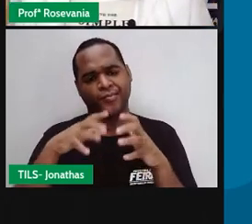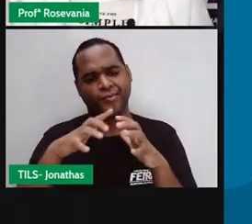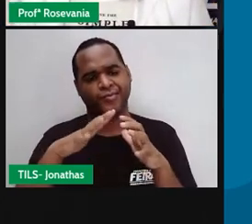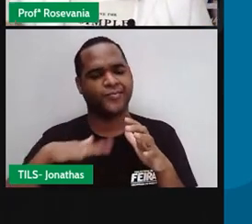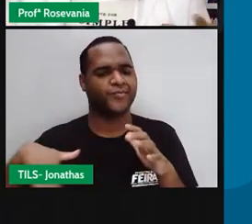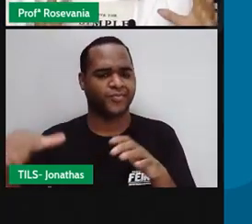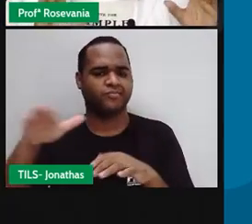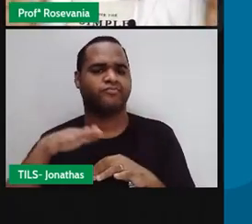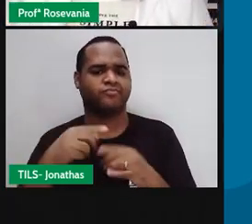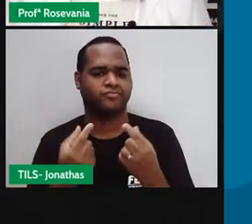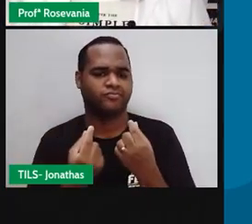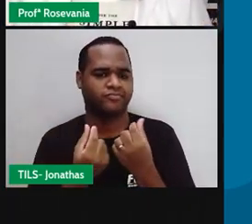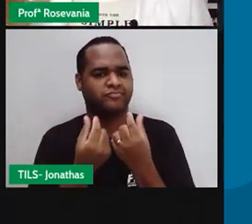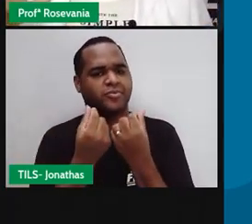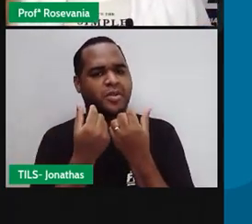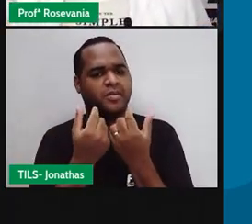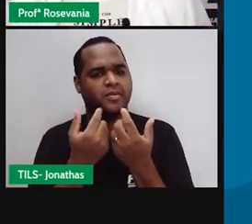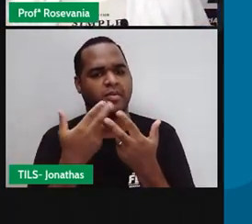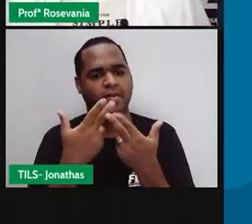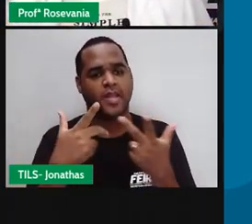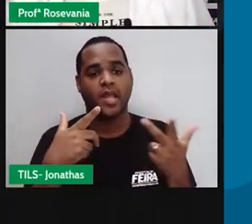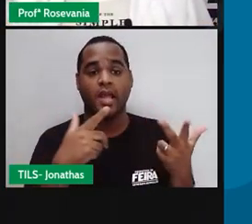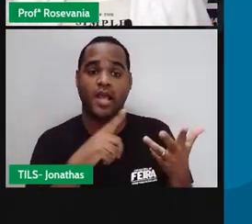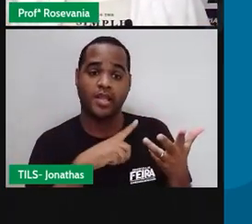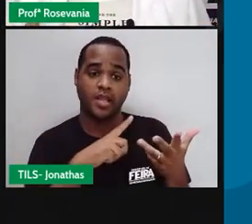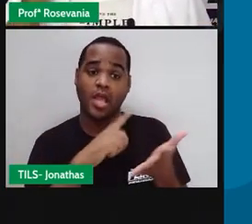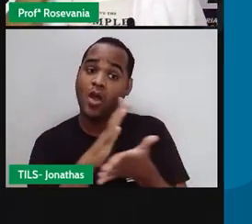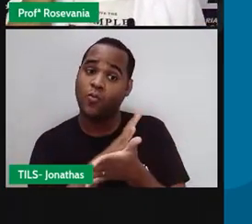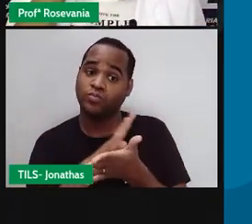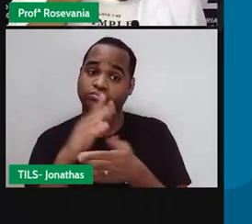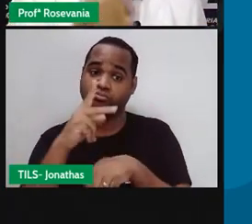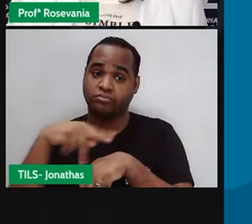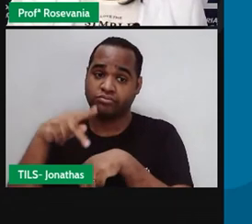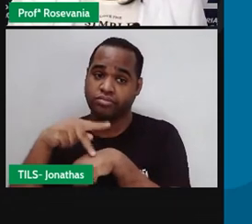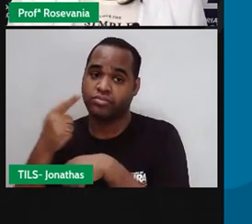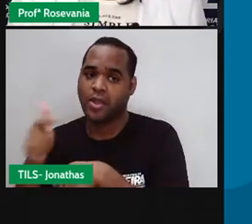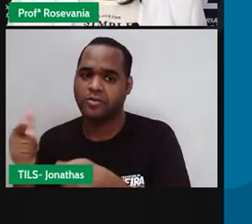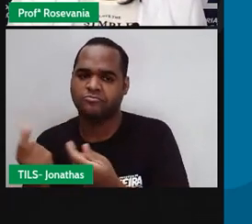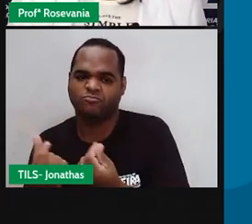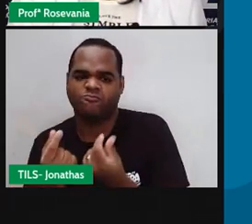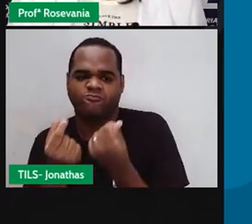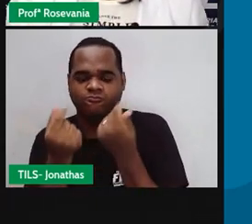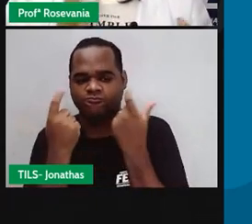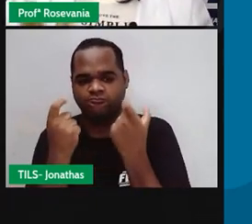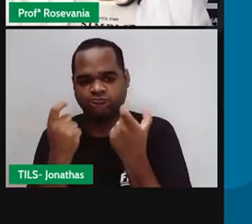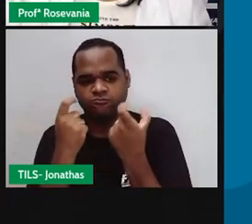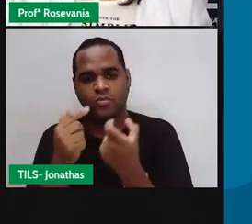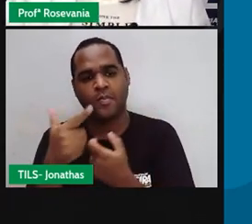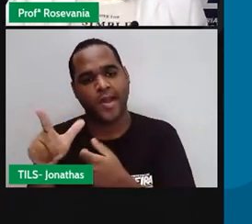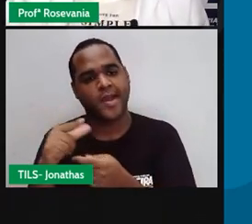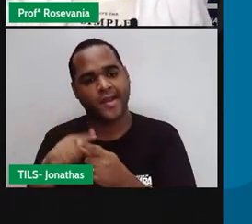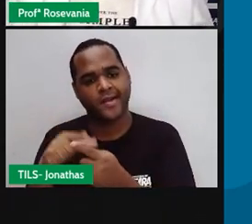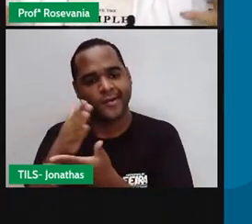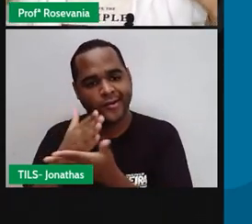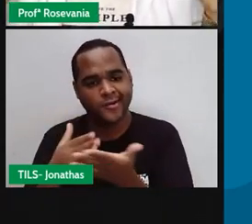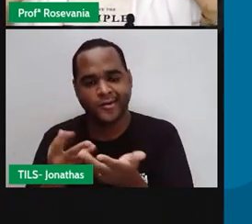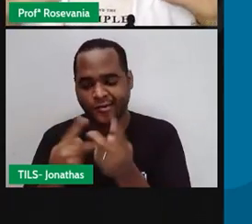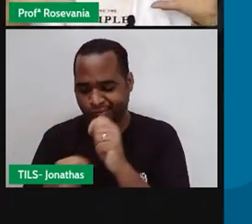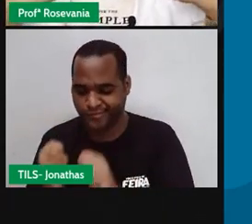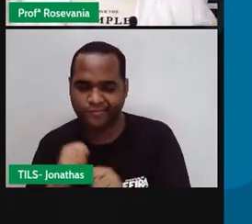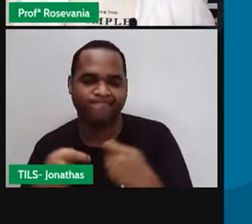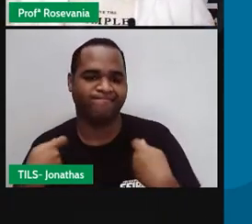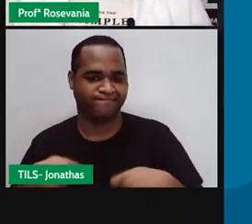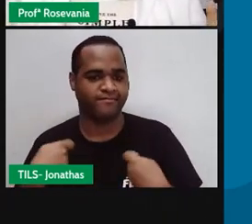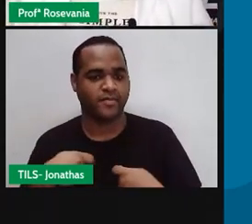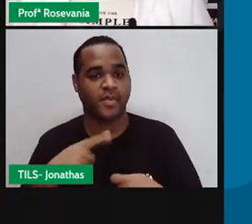quase todo capitalista, porque eu não vou dizer todo, porque tem alguns países que não são, mas que, alguns deles, a metade da economia já é, né, mas